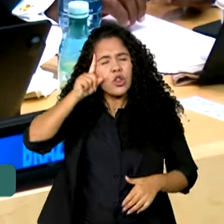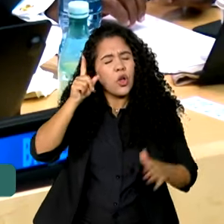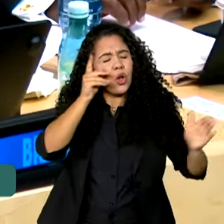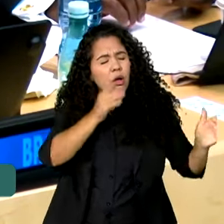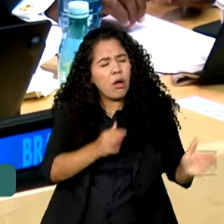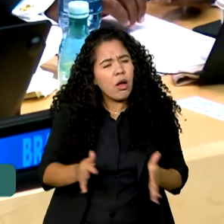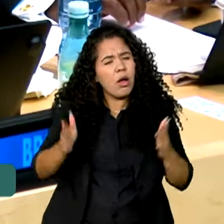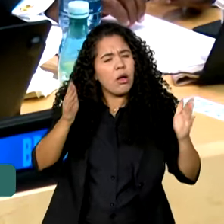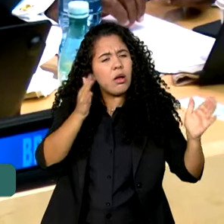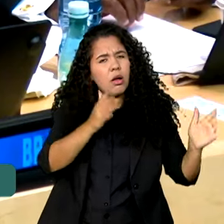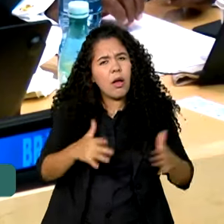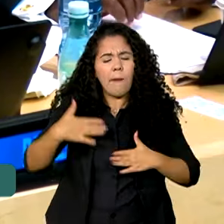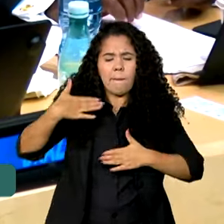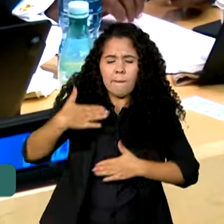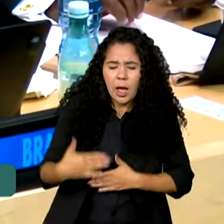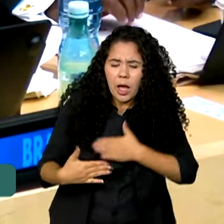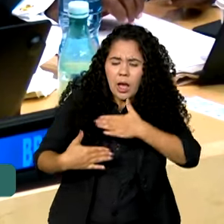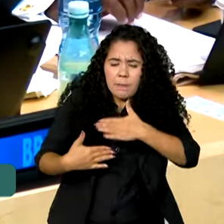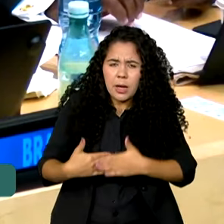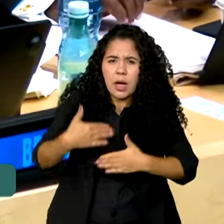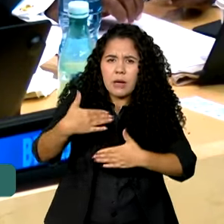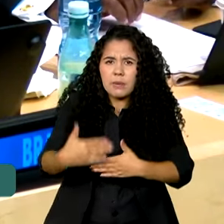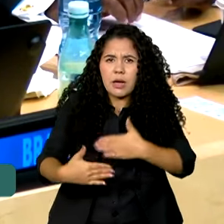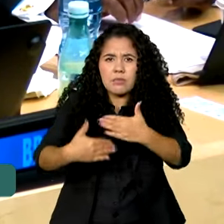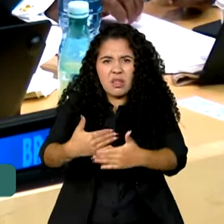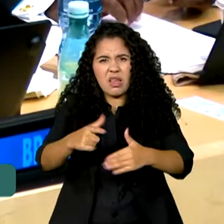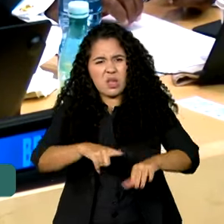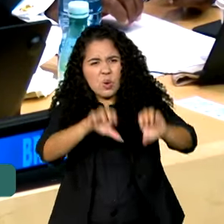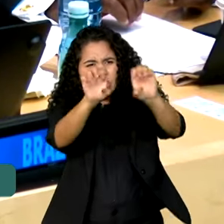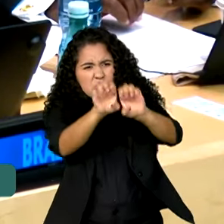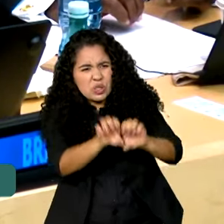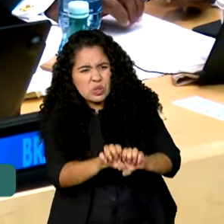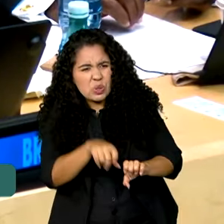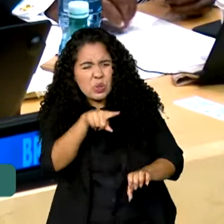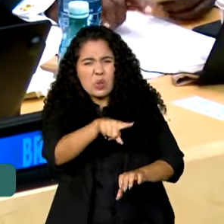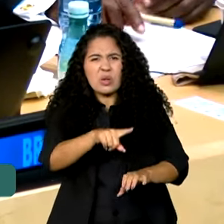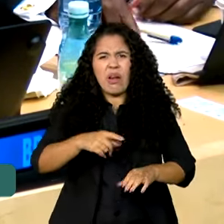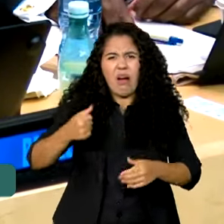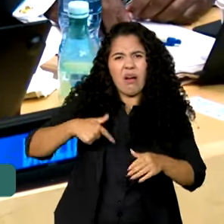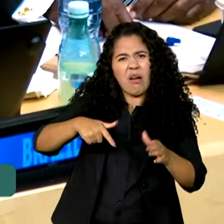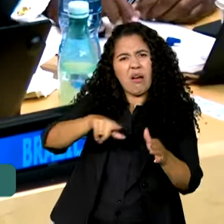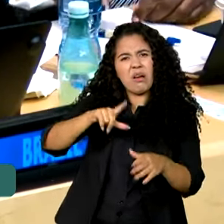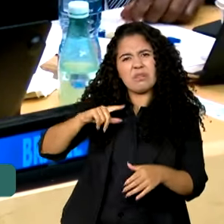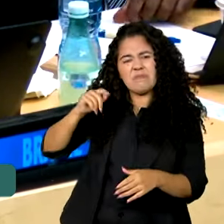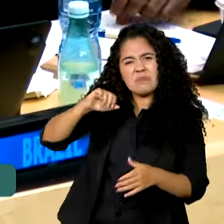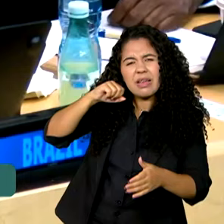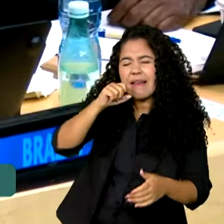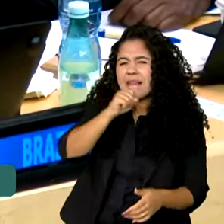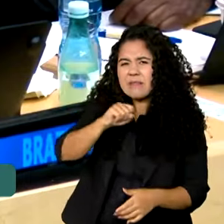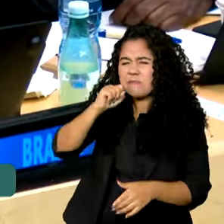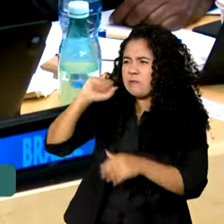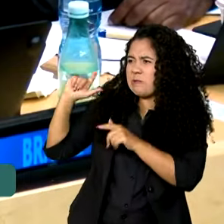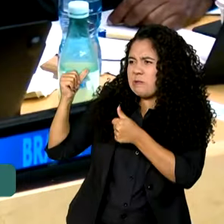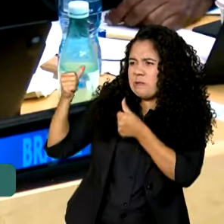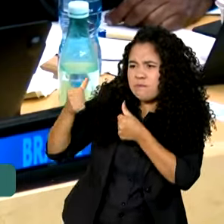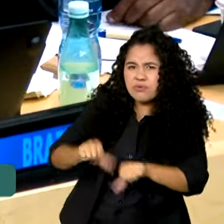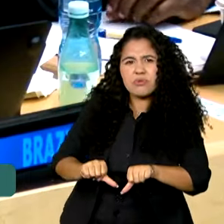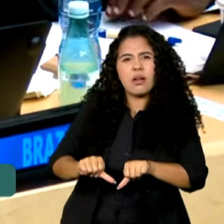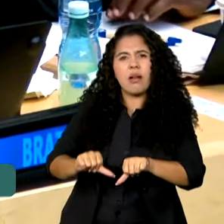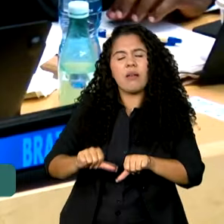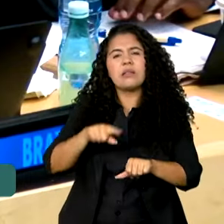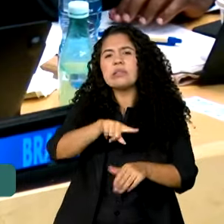passamos com uma estrutura internacional arcaica e excludente é um dia perdido para